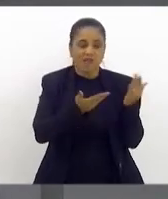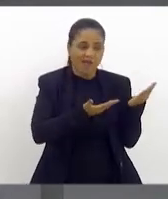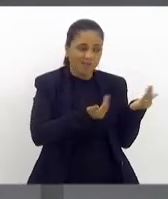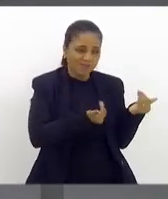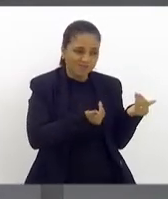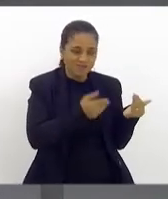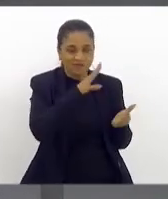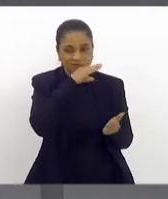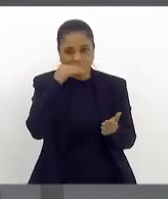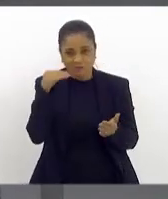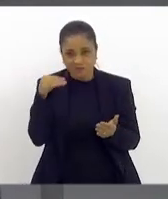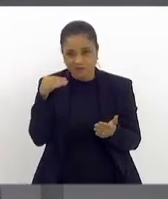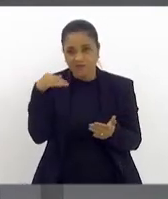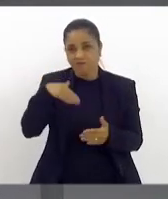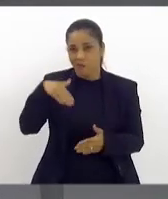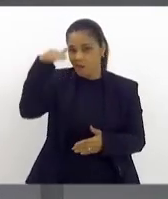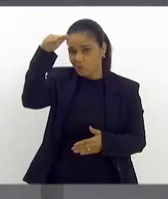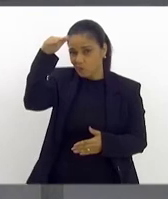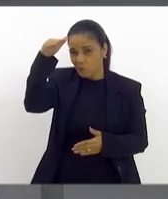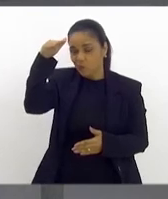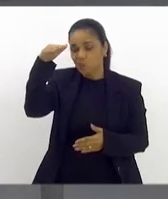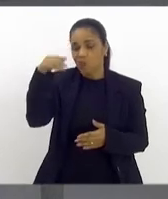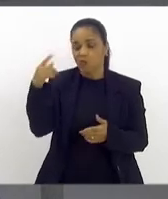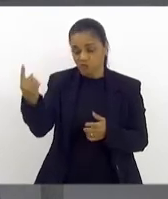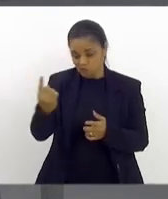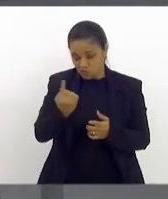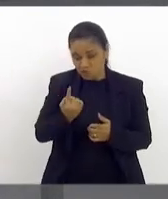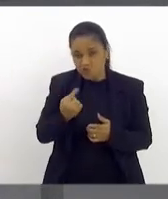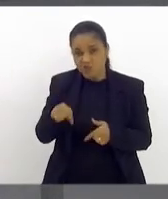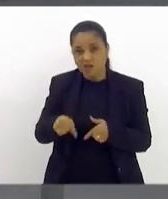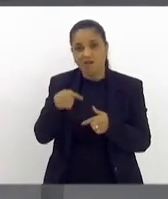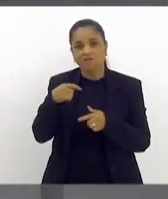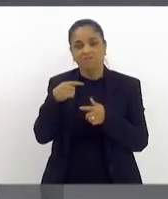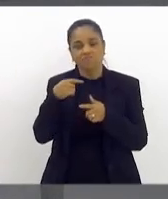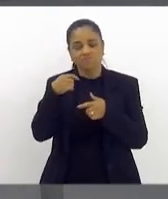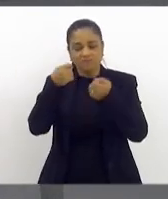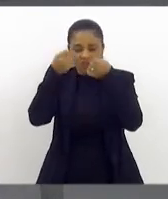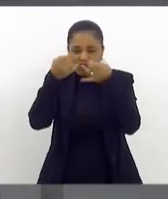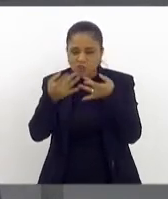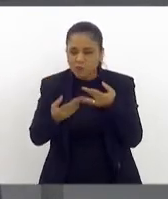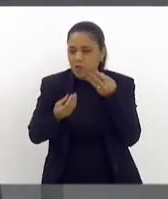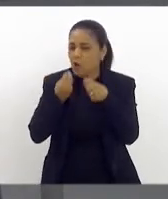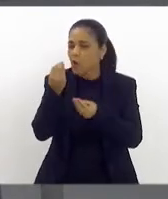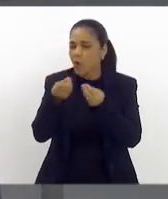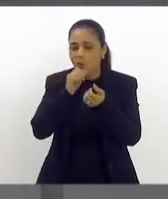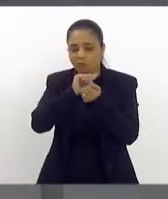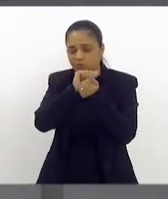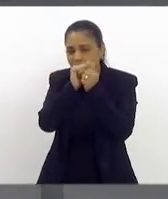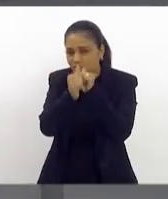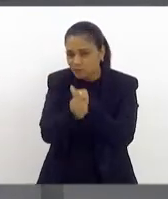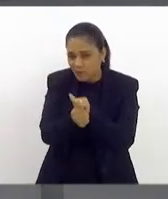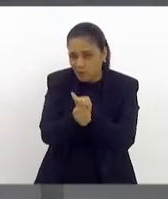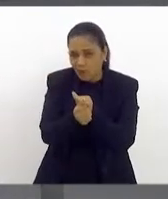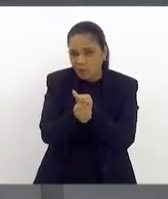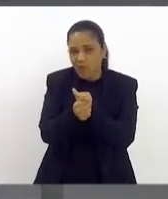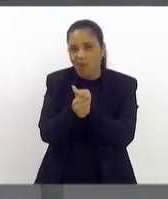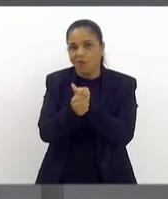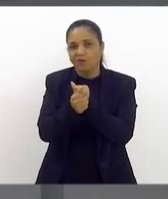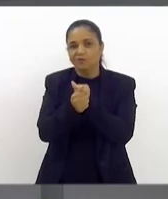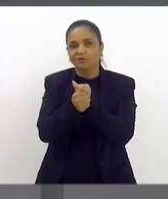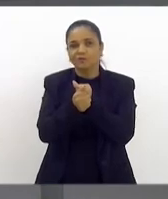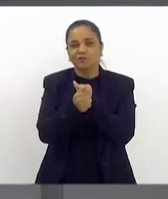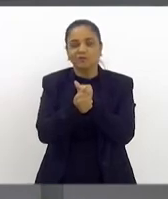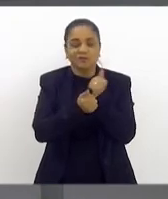adultos. Quando a gente fala de esporte e quando a fala de autismo, na fase de adolescente e adulto,